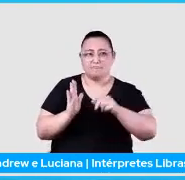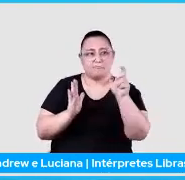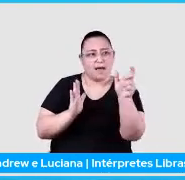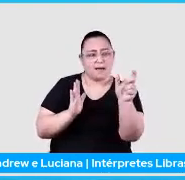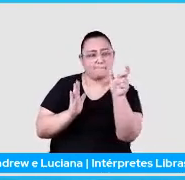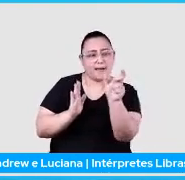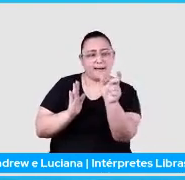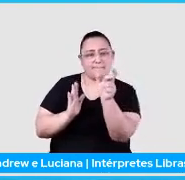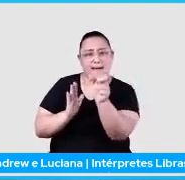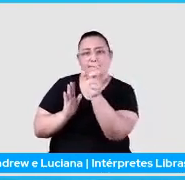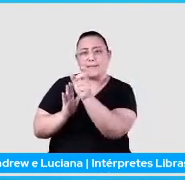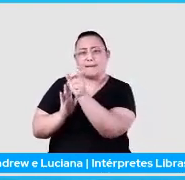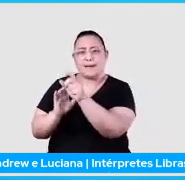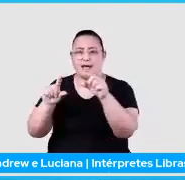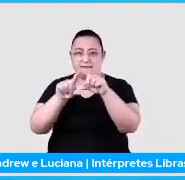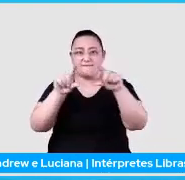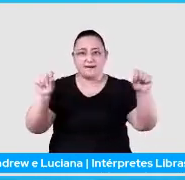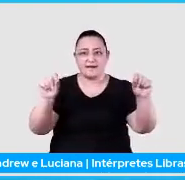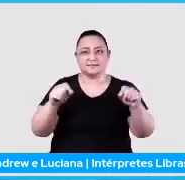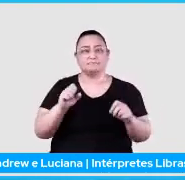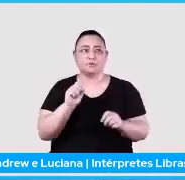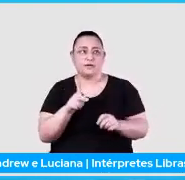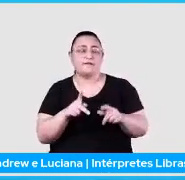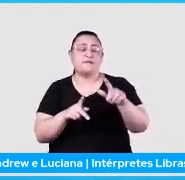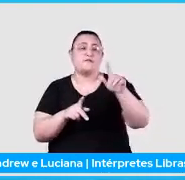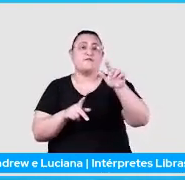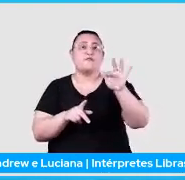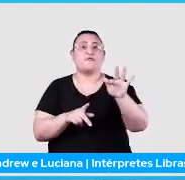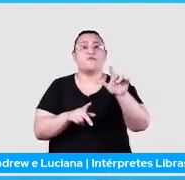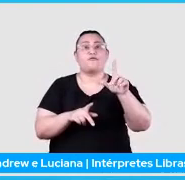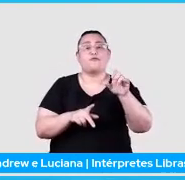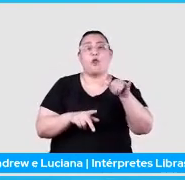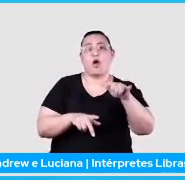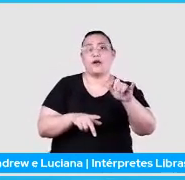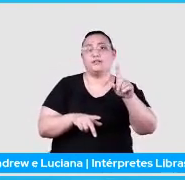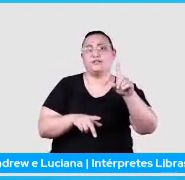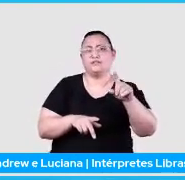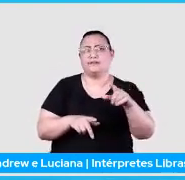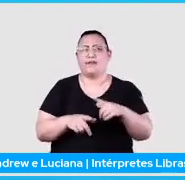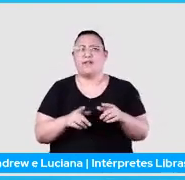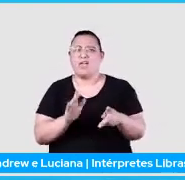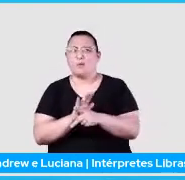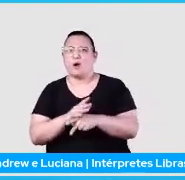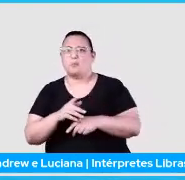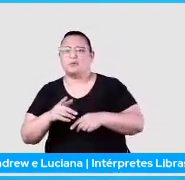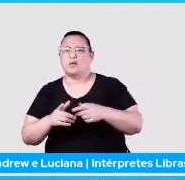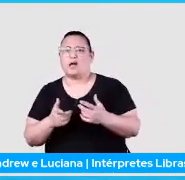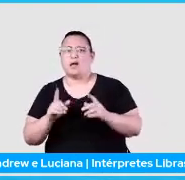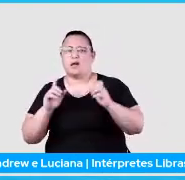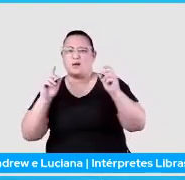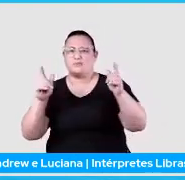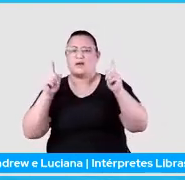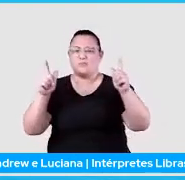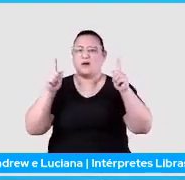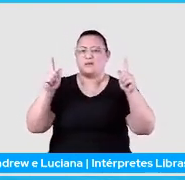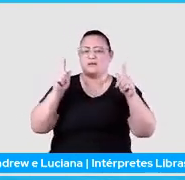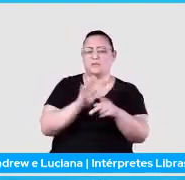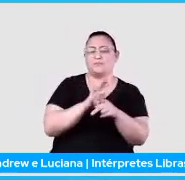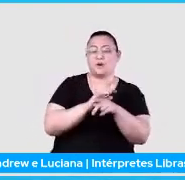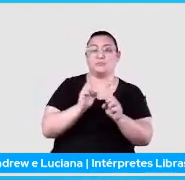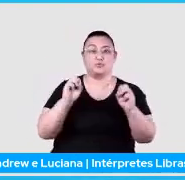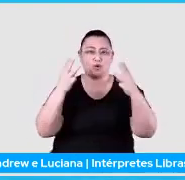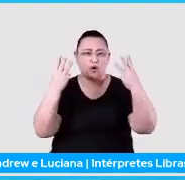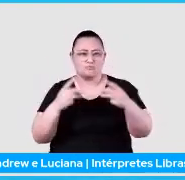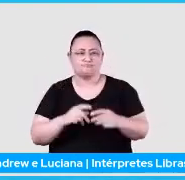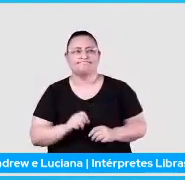a gente fica pensando, poxa, é o Floyd aqui. É o Pink Floyd da banda? Ou é o Floyd um nome, né? E a gente vê